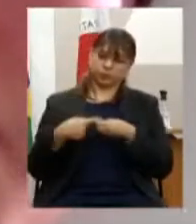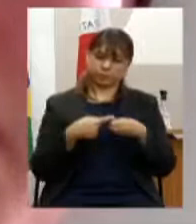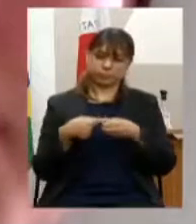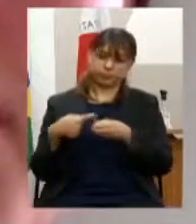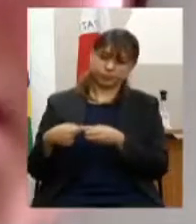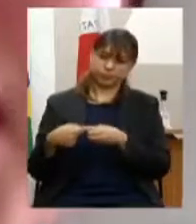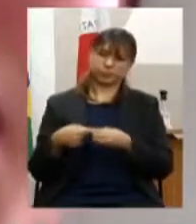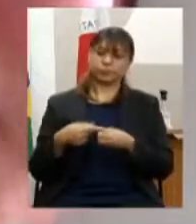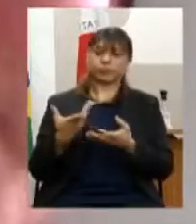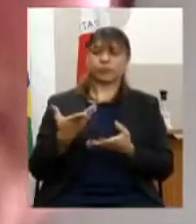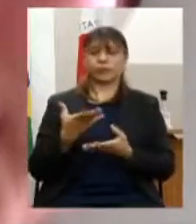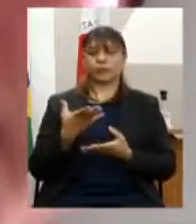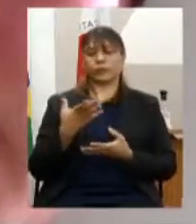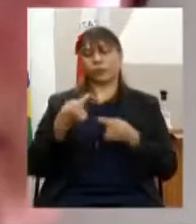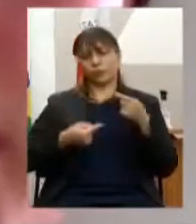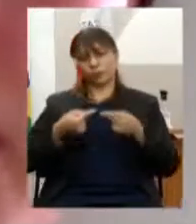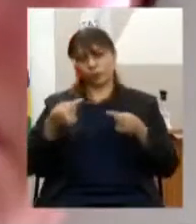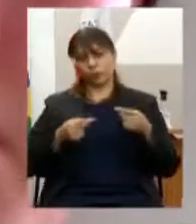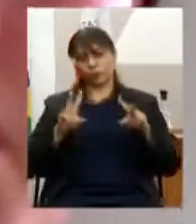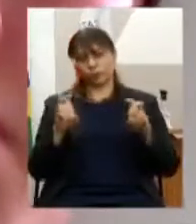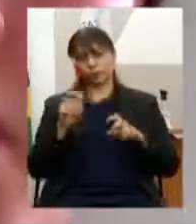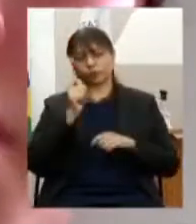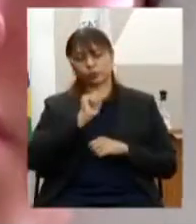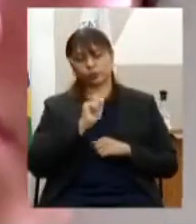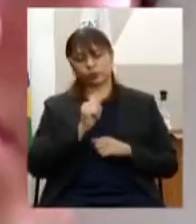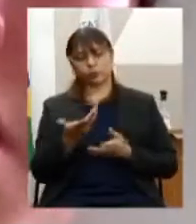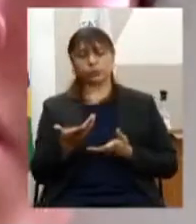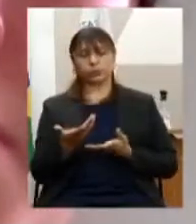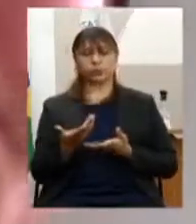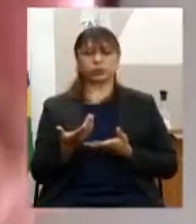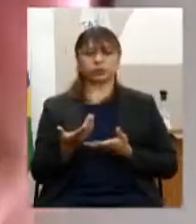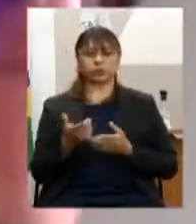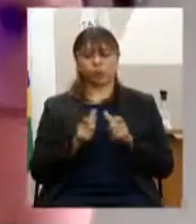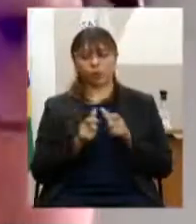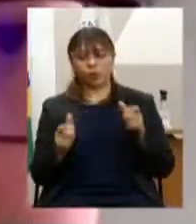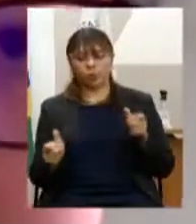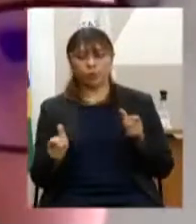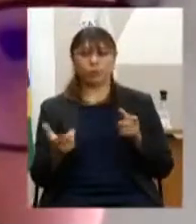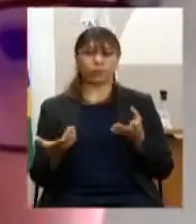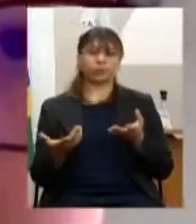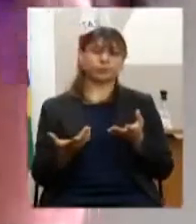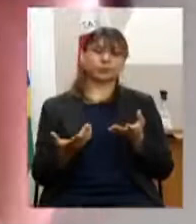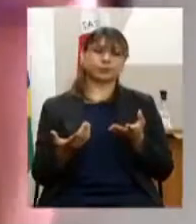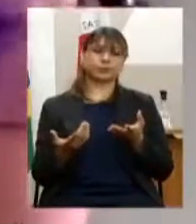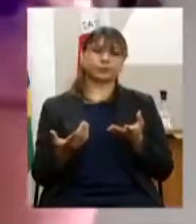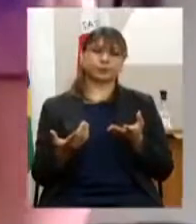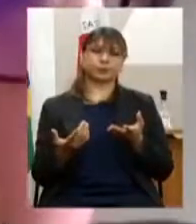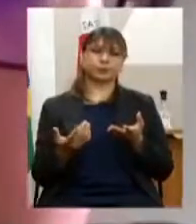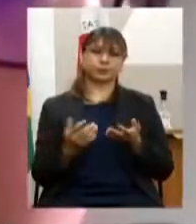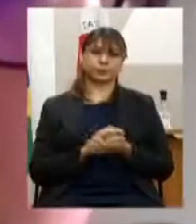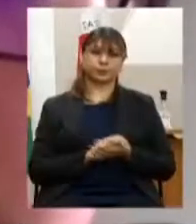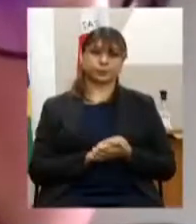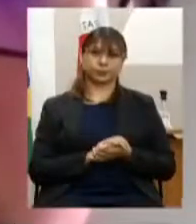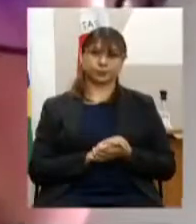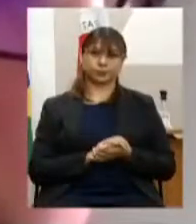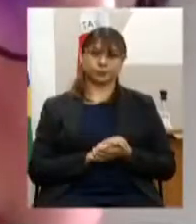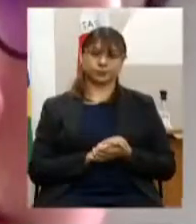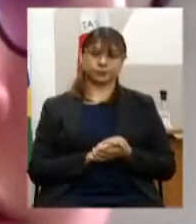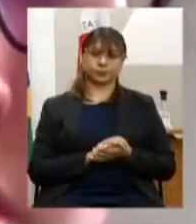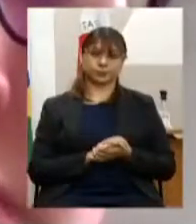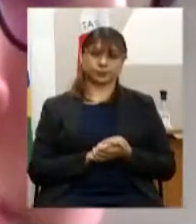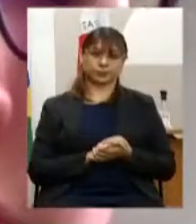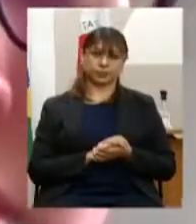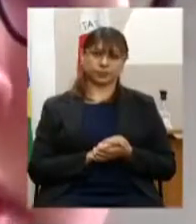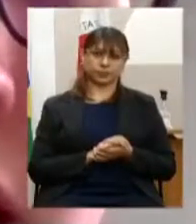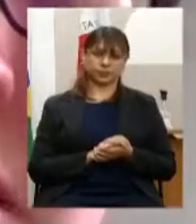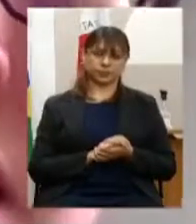drogas aumentando ali uma unidade aumentando como unidade orçamentária na Secretaria de Estado de